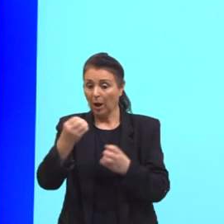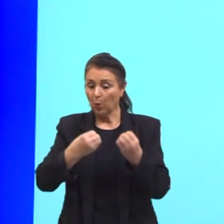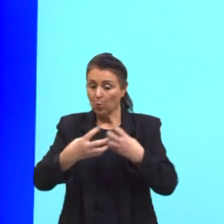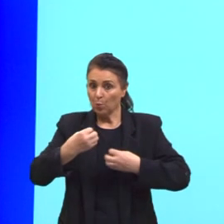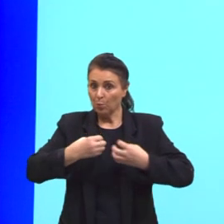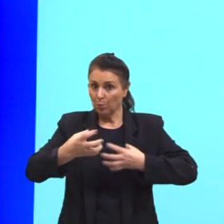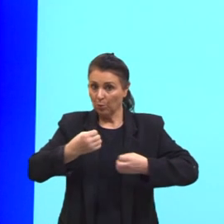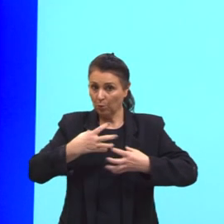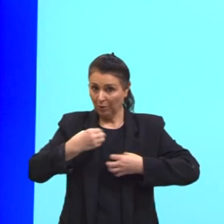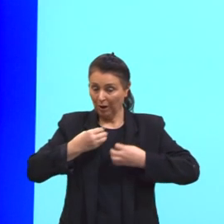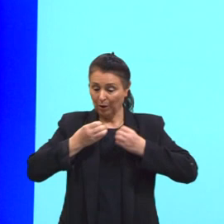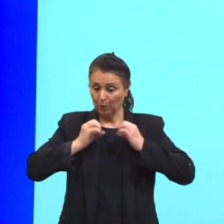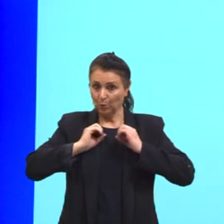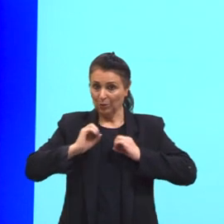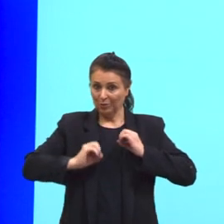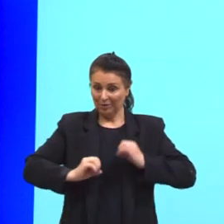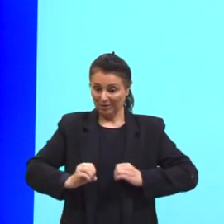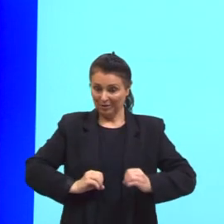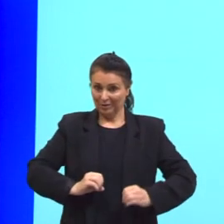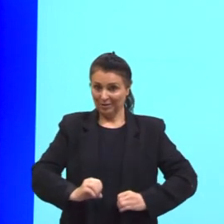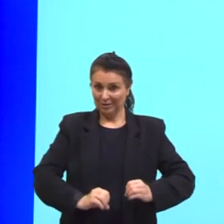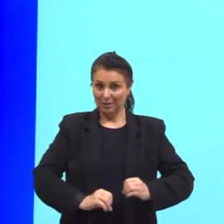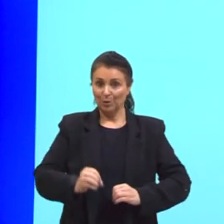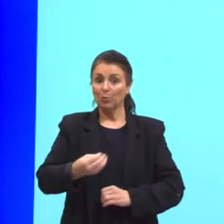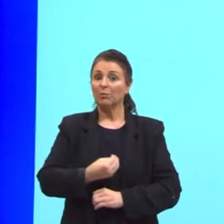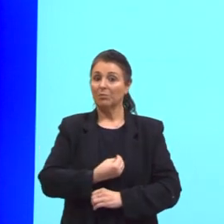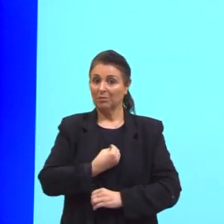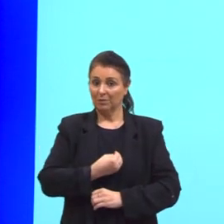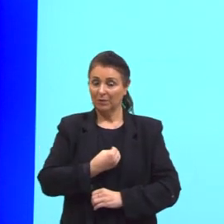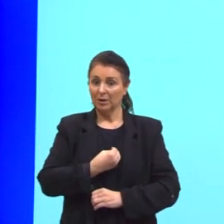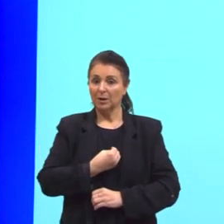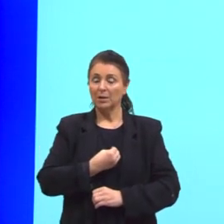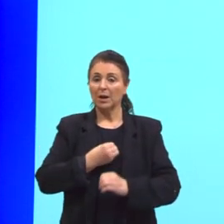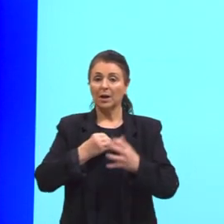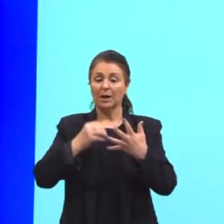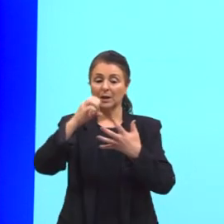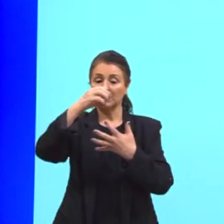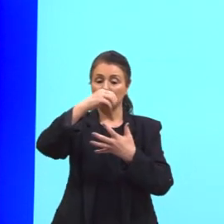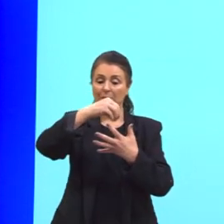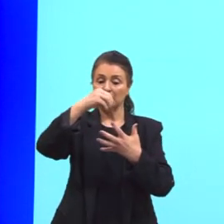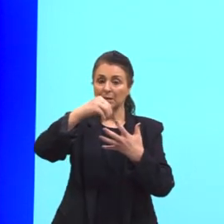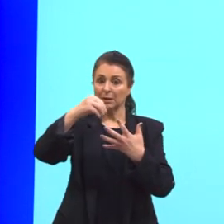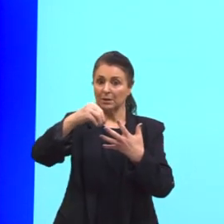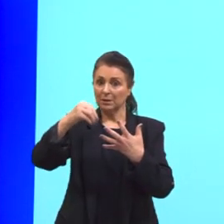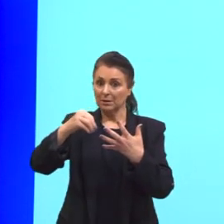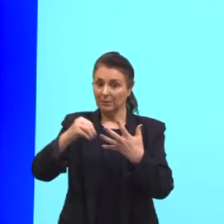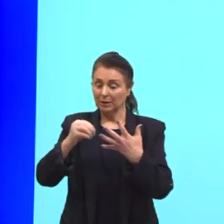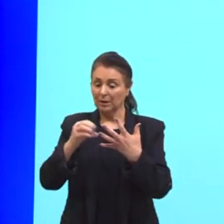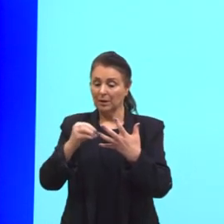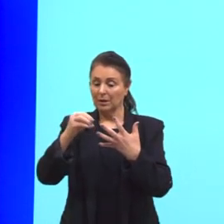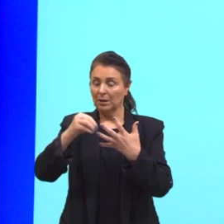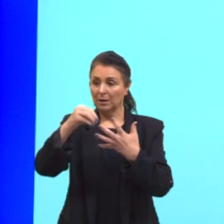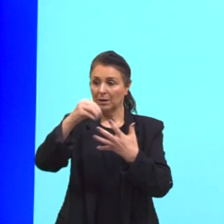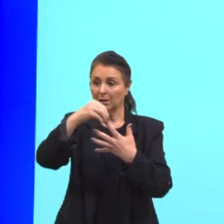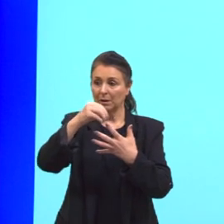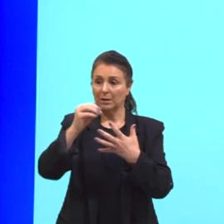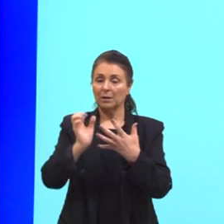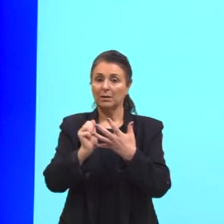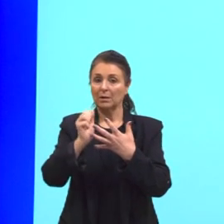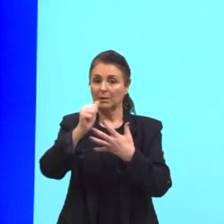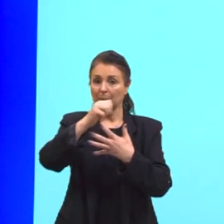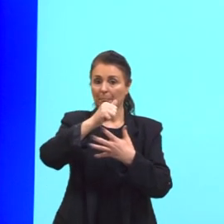nos organismos vivos e em cadeias alimentares e, em razão de sua